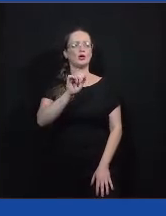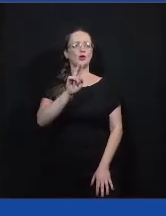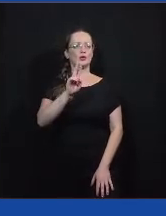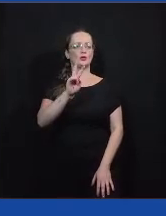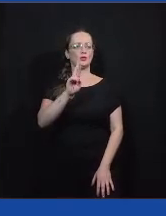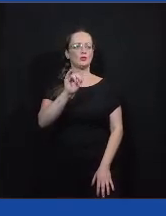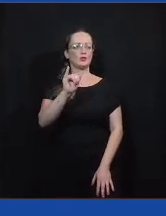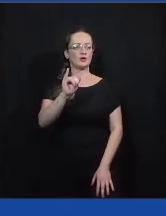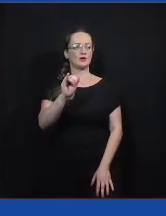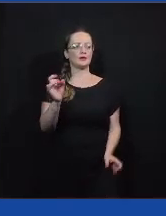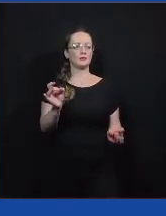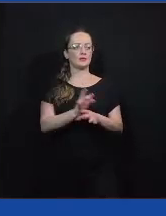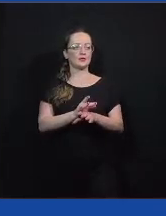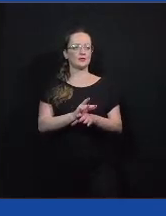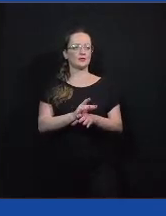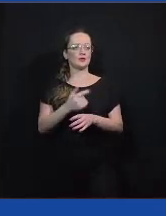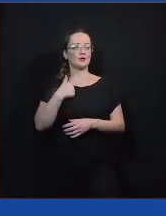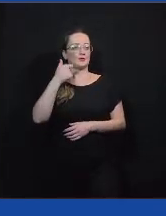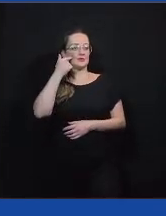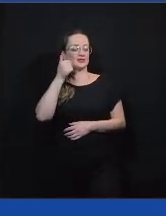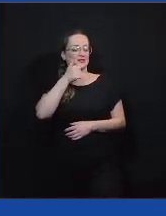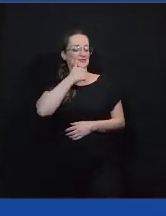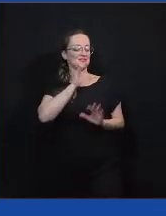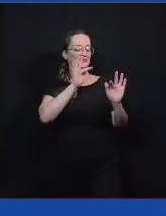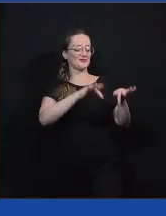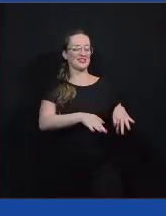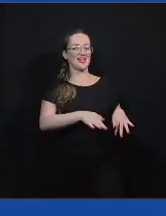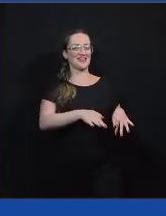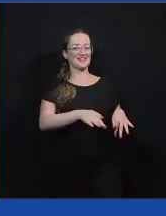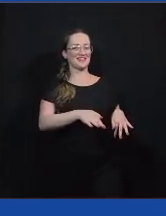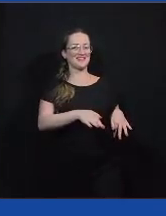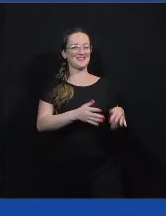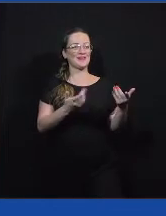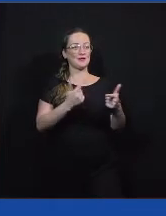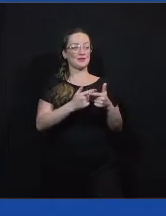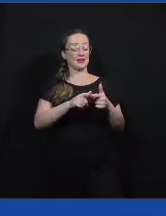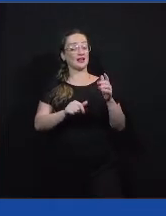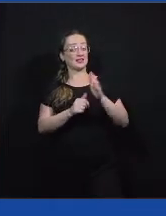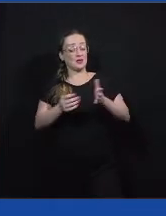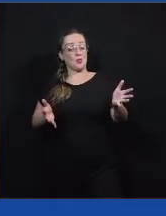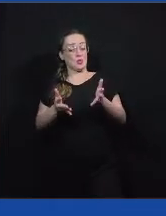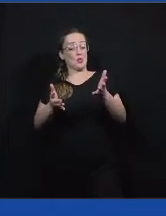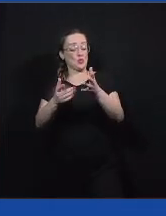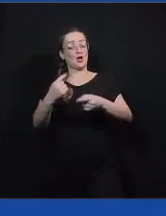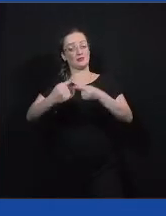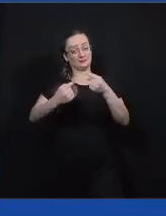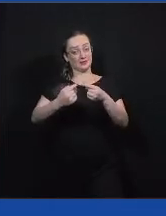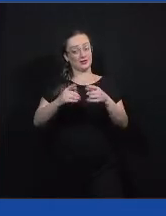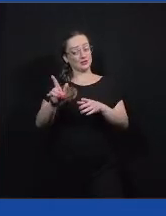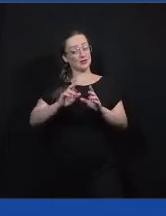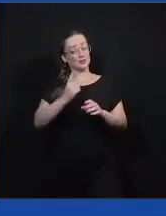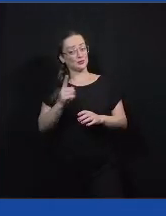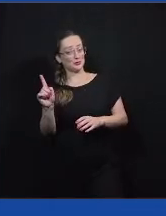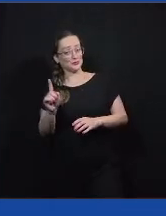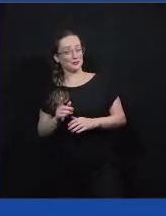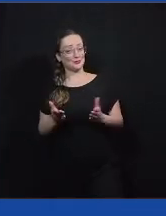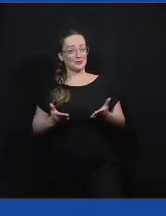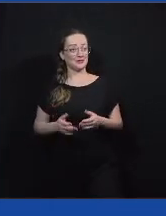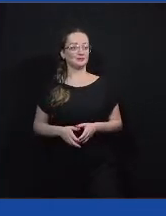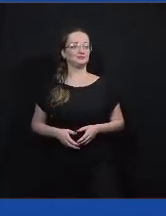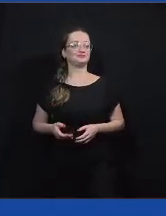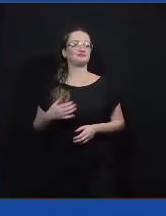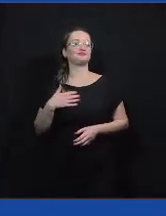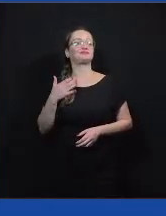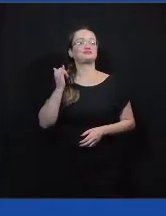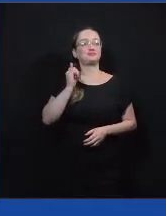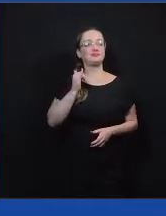Eu pensei em deixar as meninas pro fim, agora, aquelas que foram os provocadores dos temas. Sim, ó, eu vou aqui